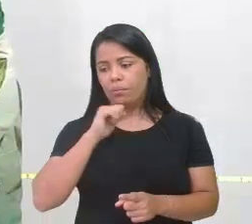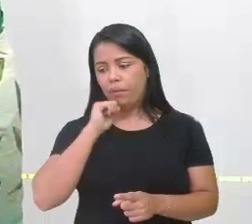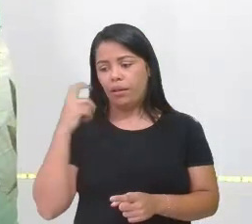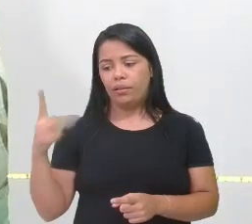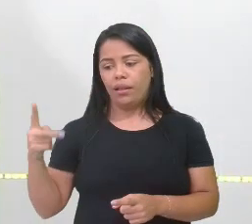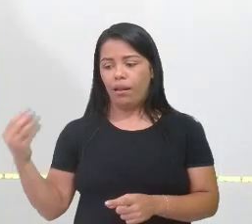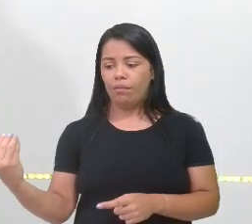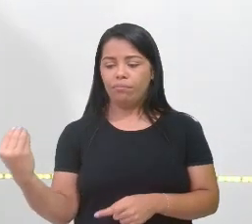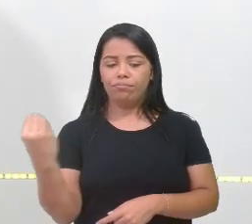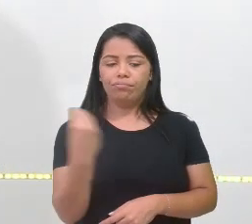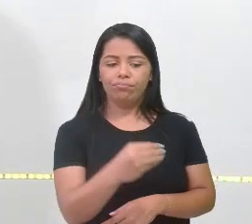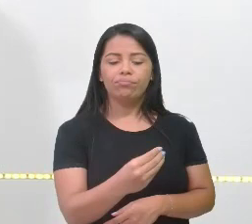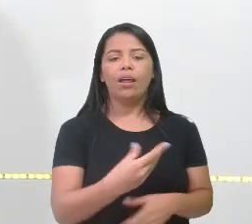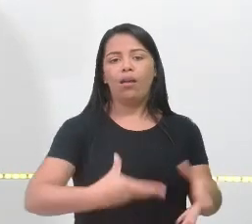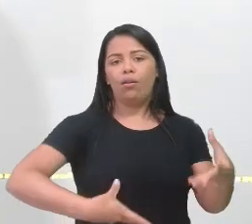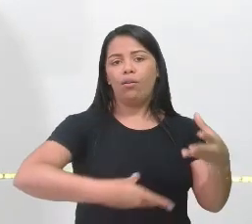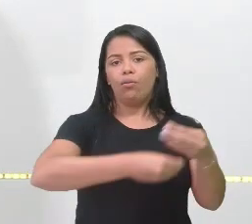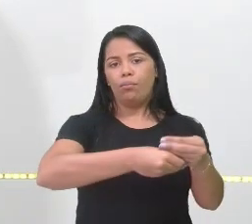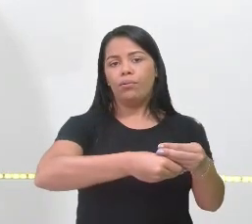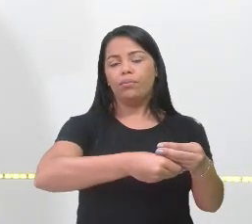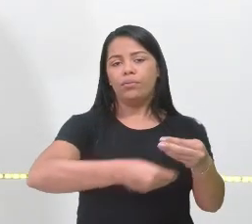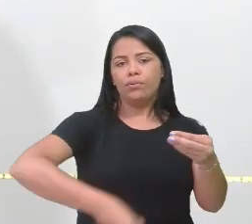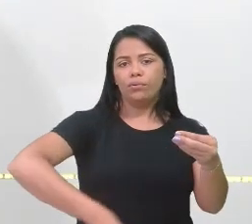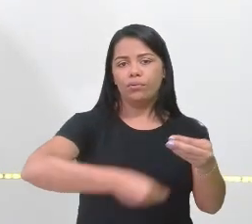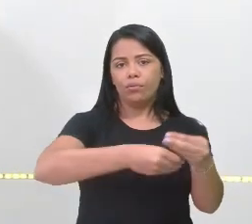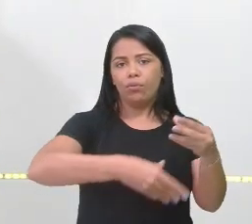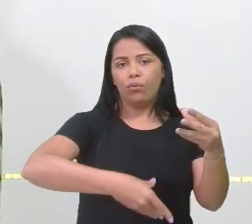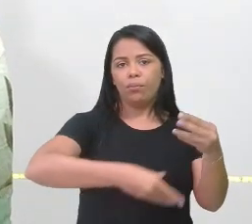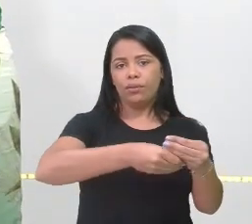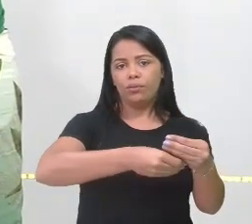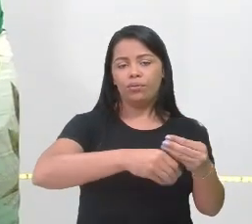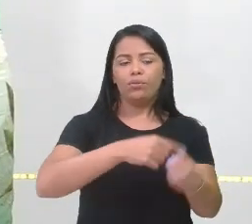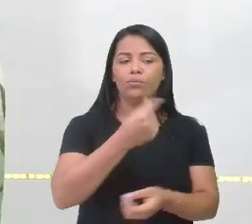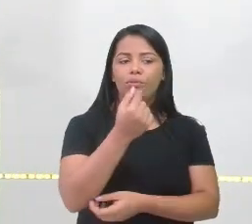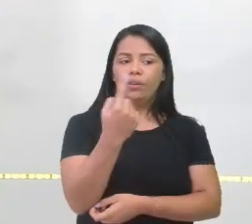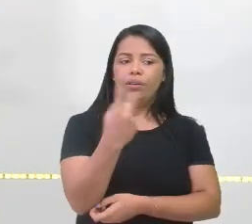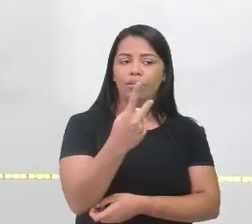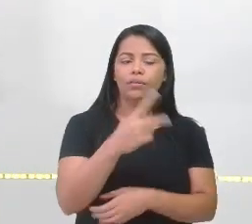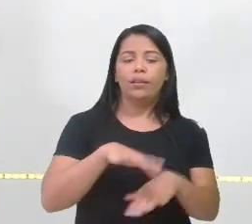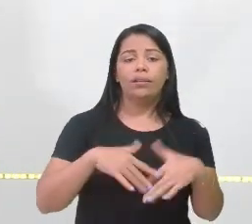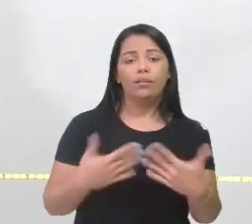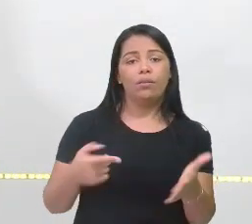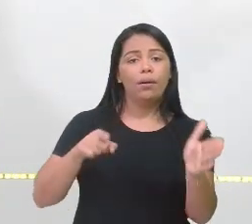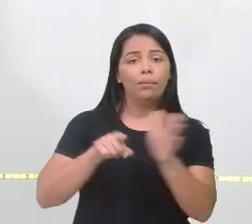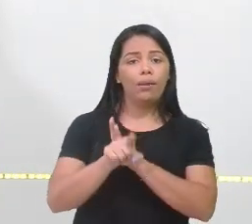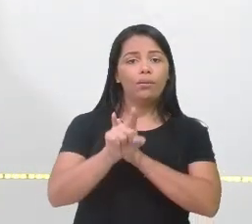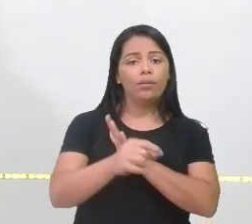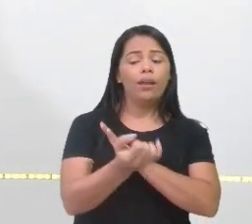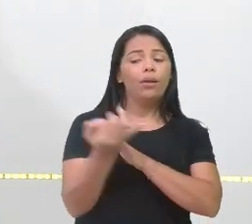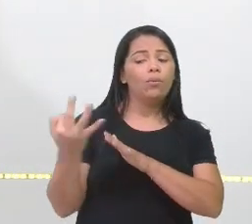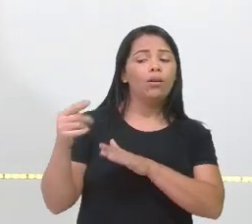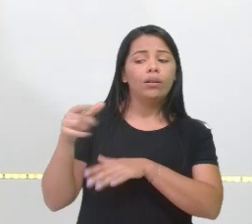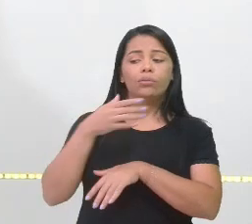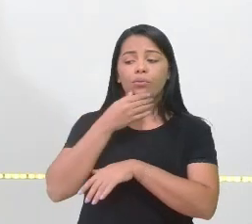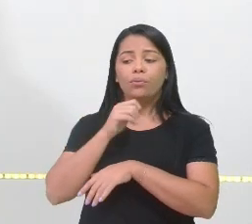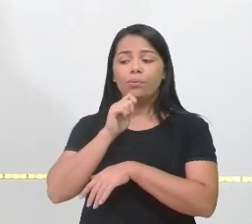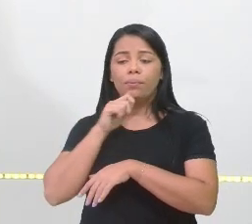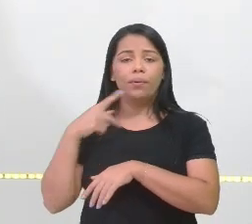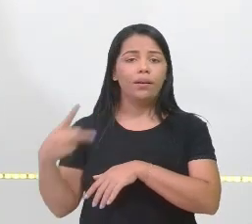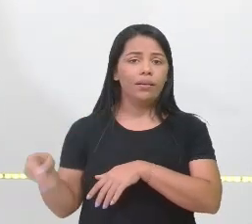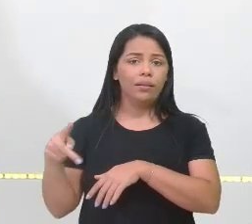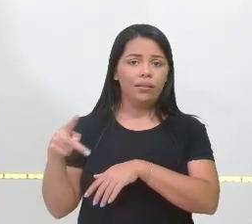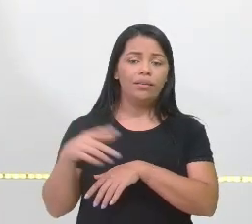ali acabou, né, completando esse dinheiro que ela precisava. A pergunta é, quanto o pai